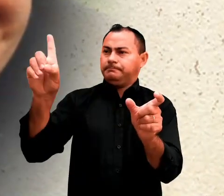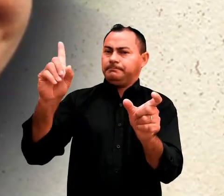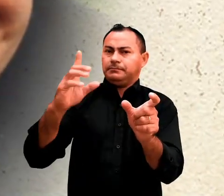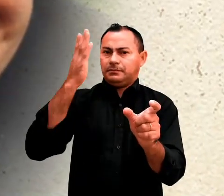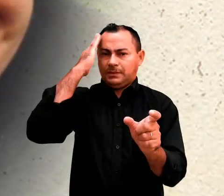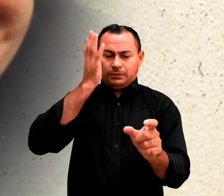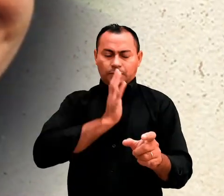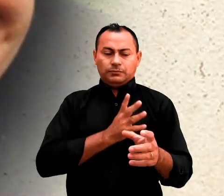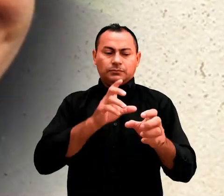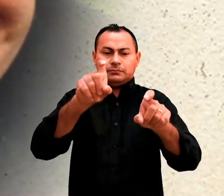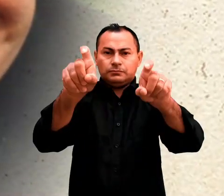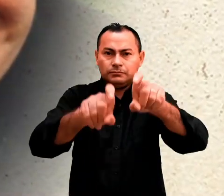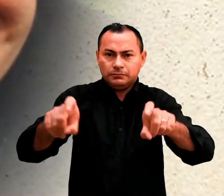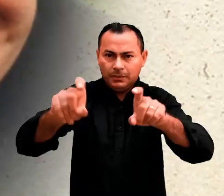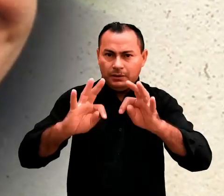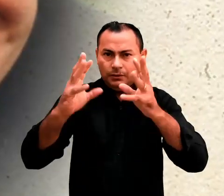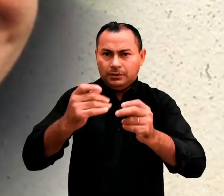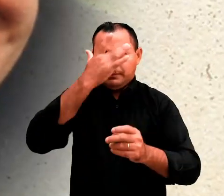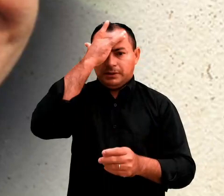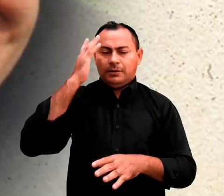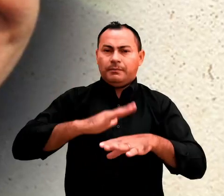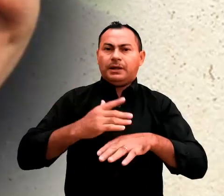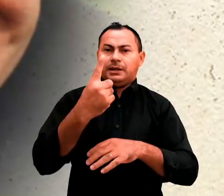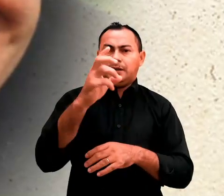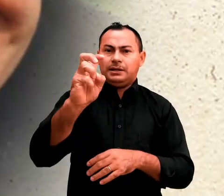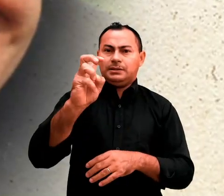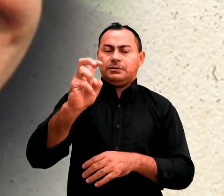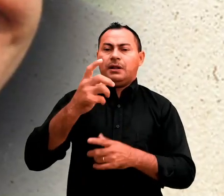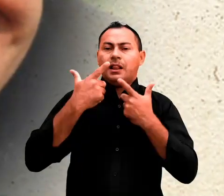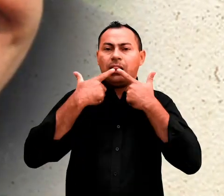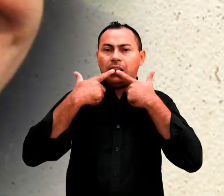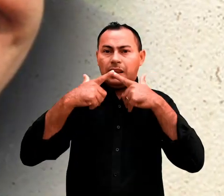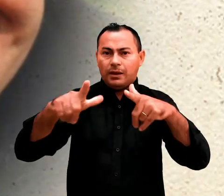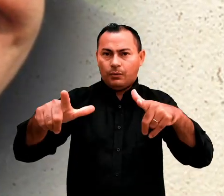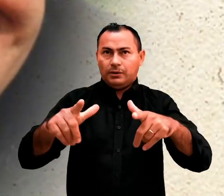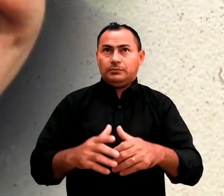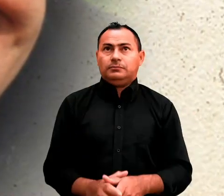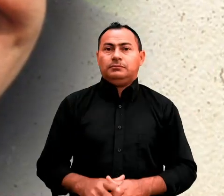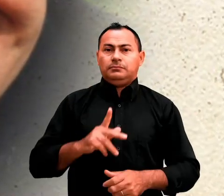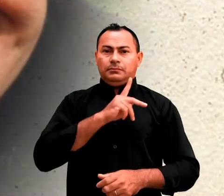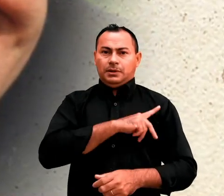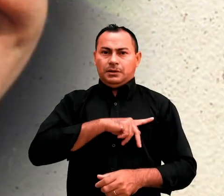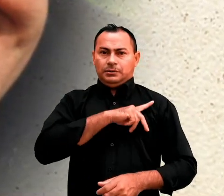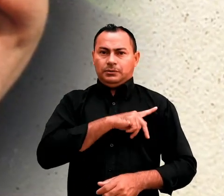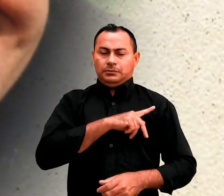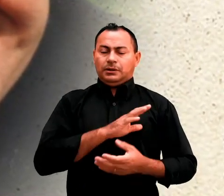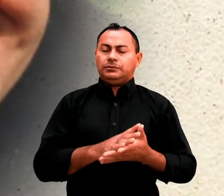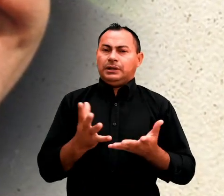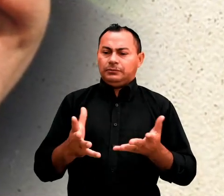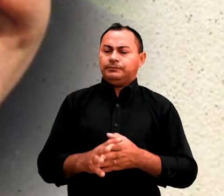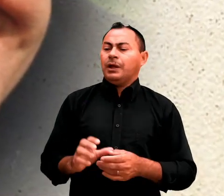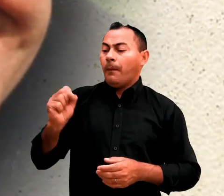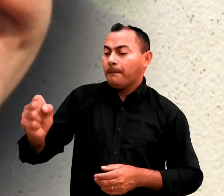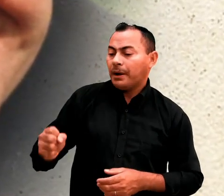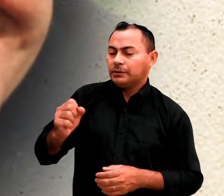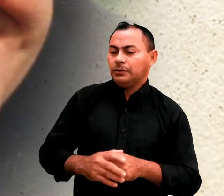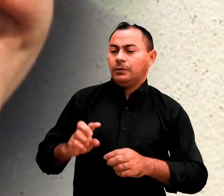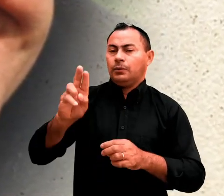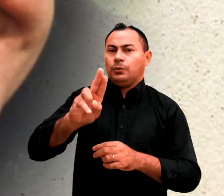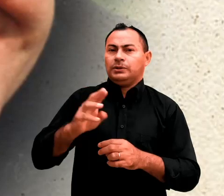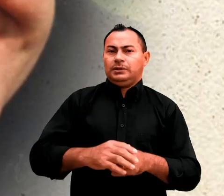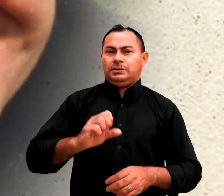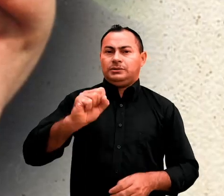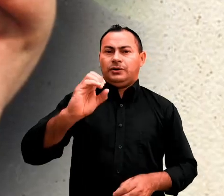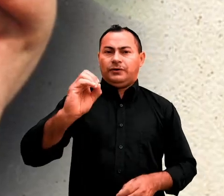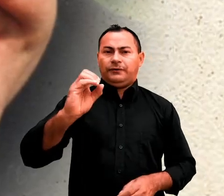e sai do seu computador para todo mundo em mais de 15 línguas. O pastor Dick Woodward usa um software